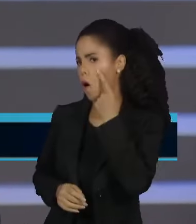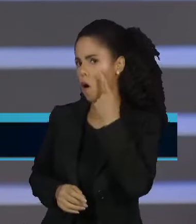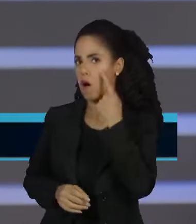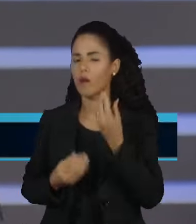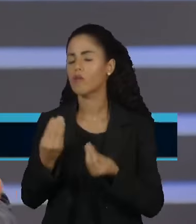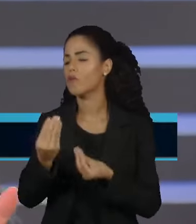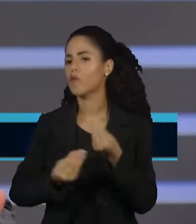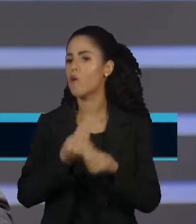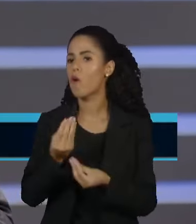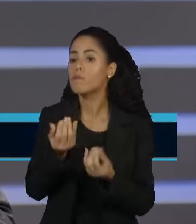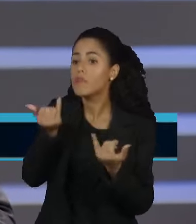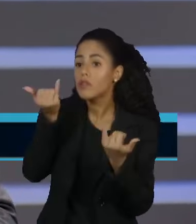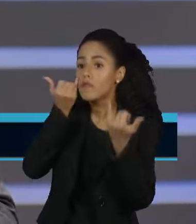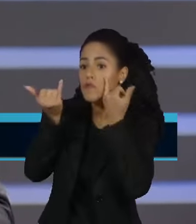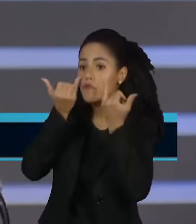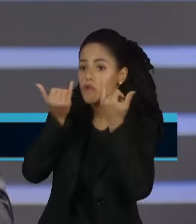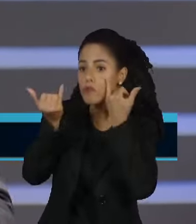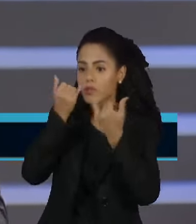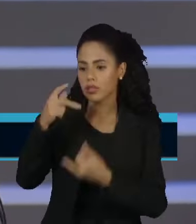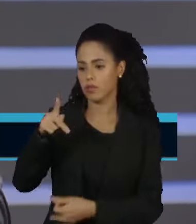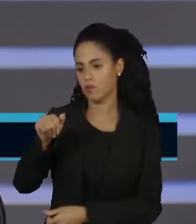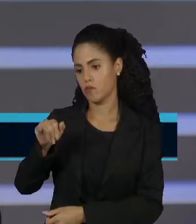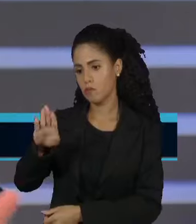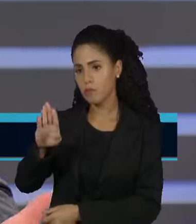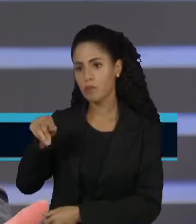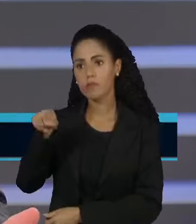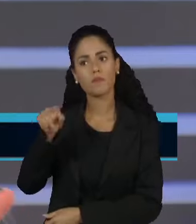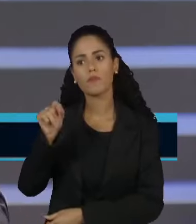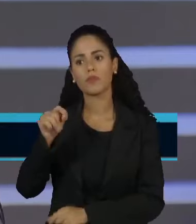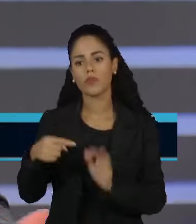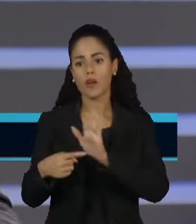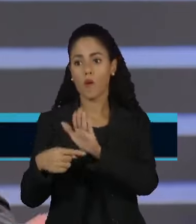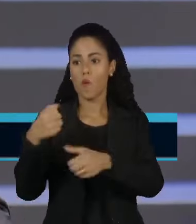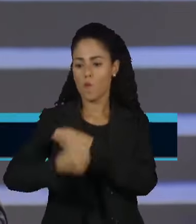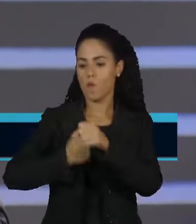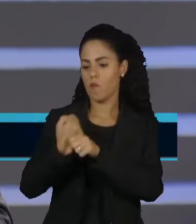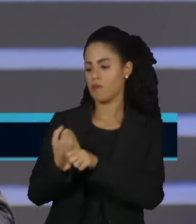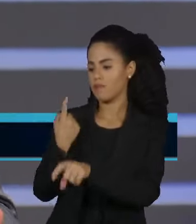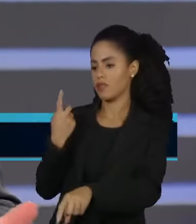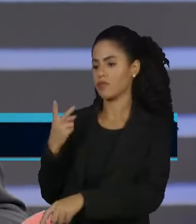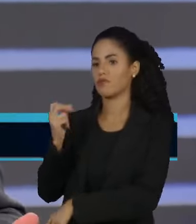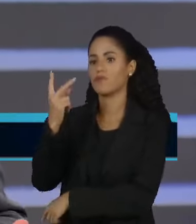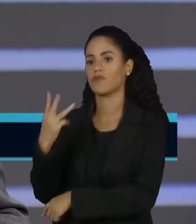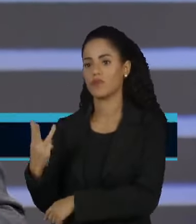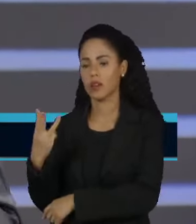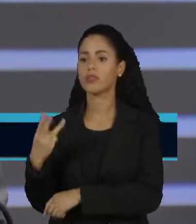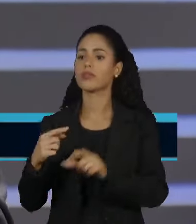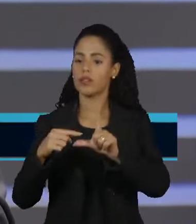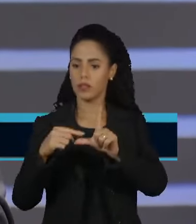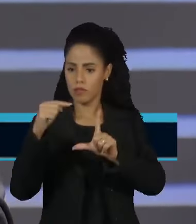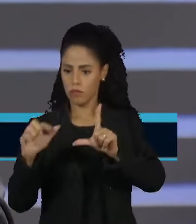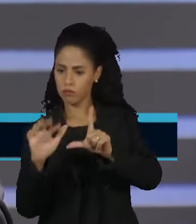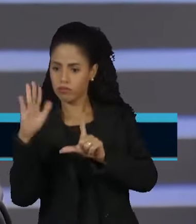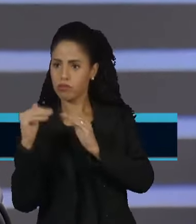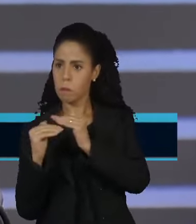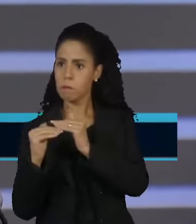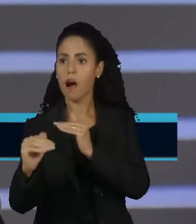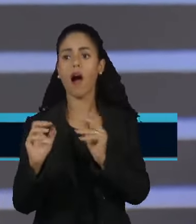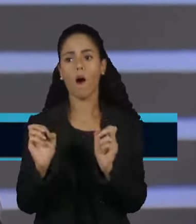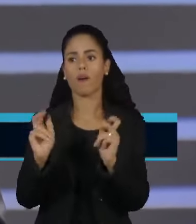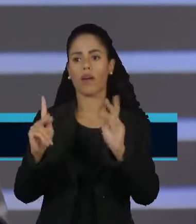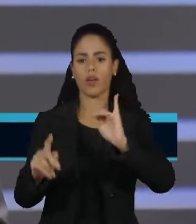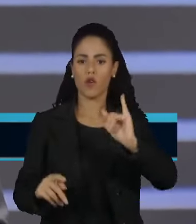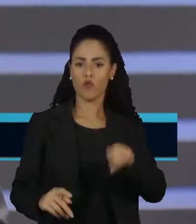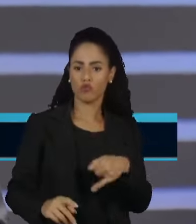os dados na mesa mostram, é claro, que no ano passado para cá a gente está com uma inflação dentro da meta, a gente está com uma redução de